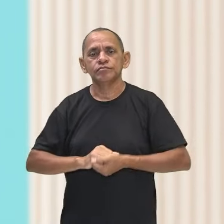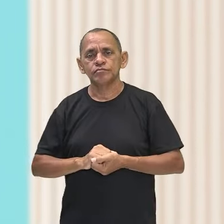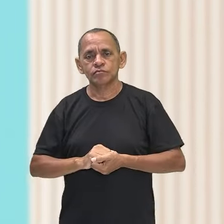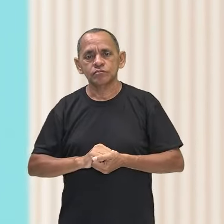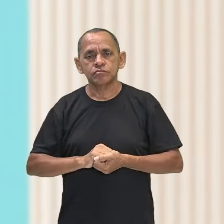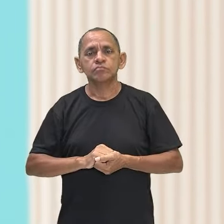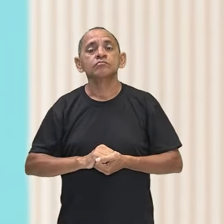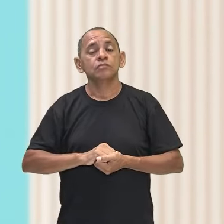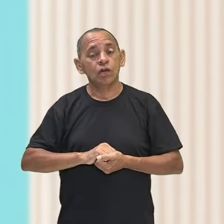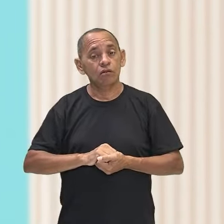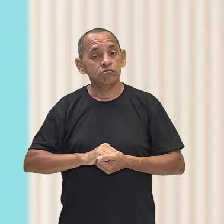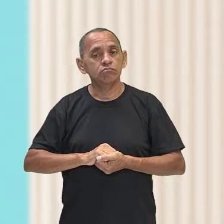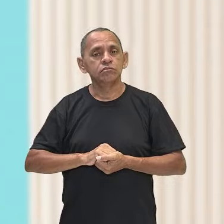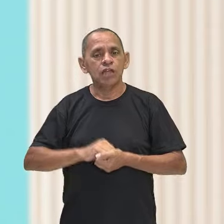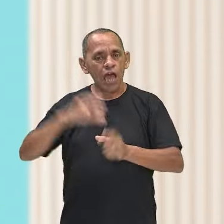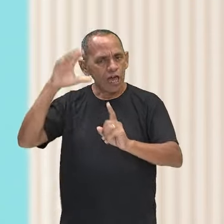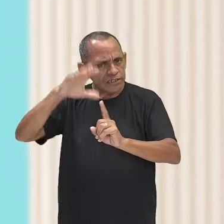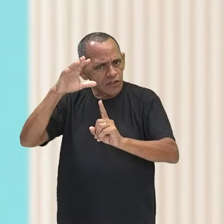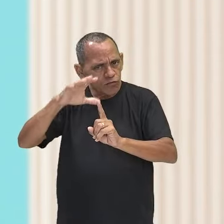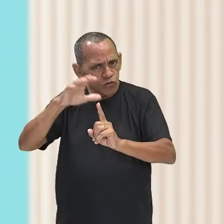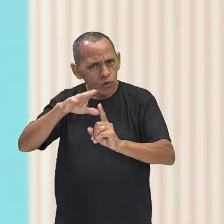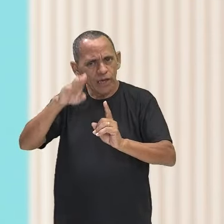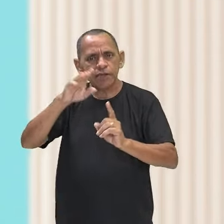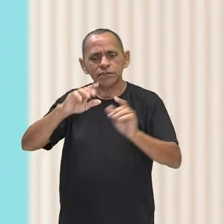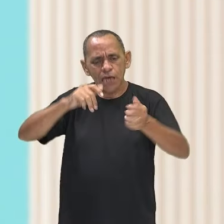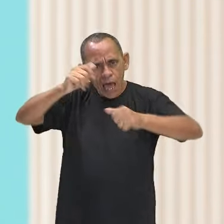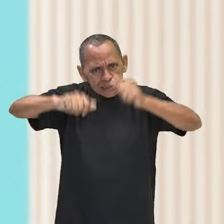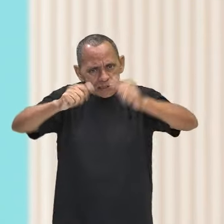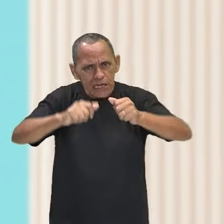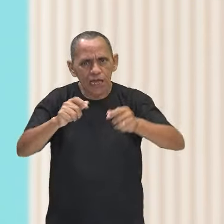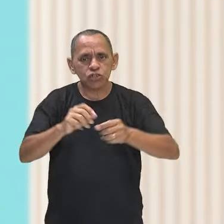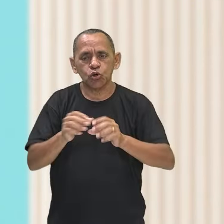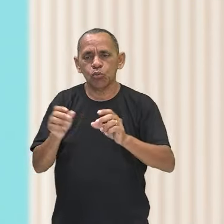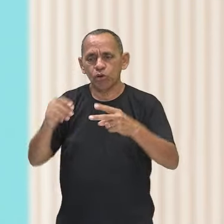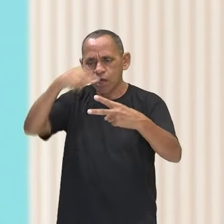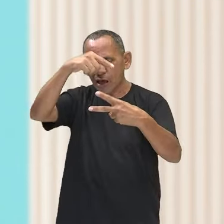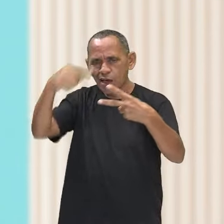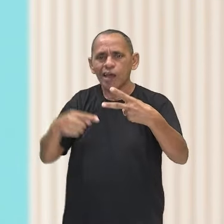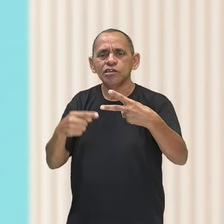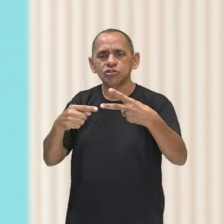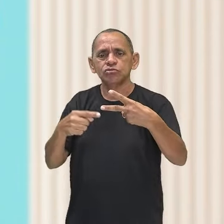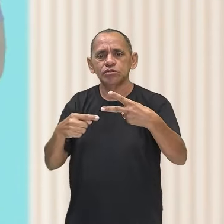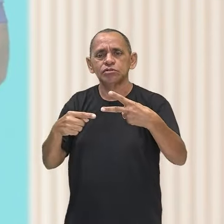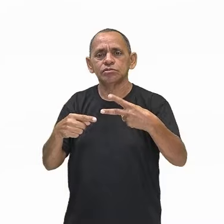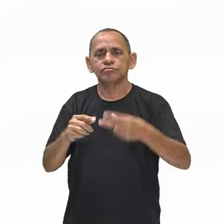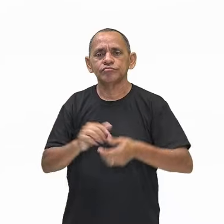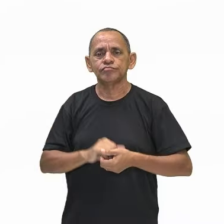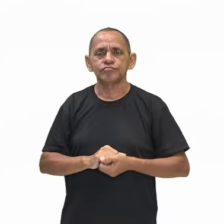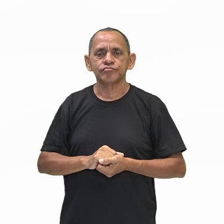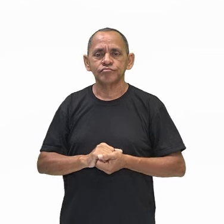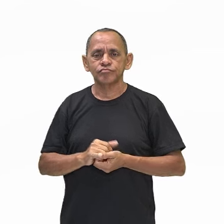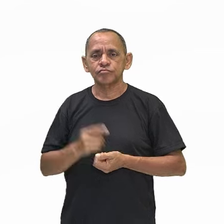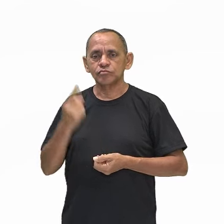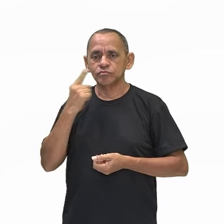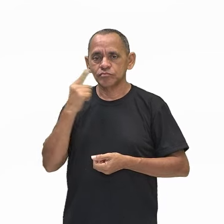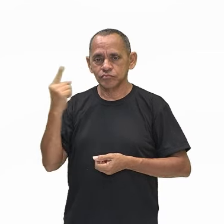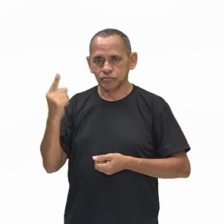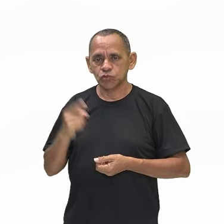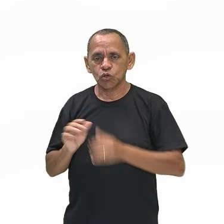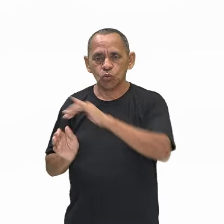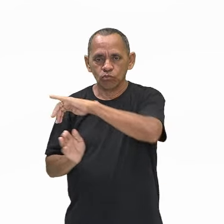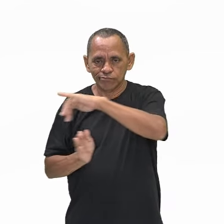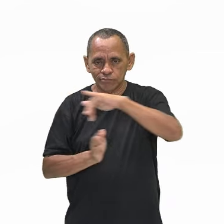correntes, a geracional e a classista. E aí, eu trago para vocês uma reflexão, certo?